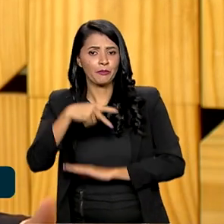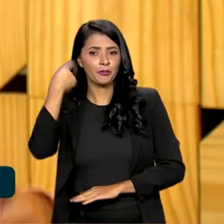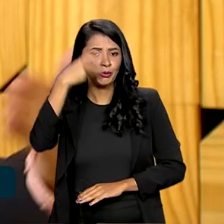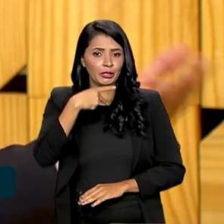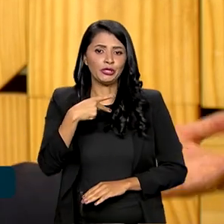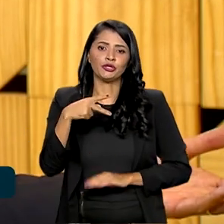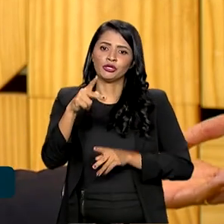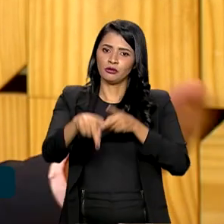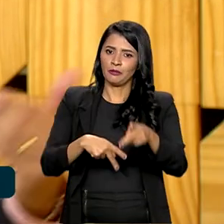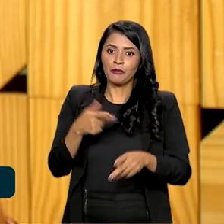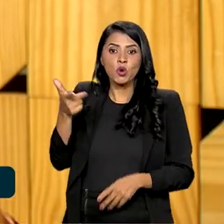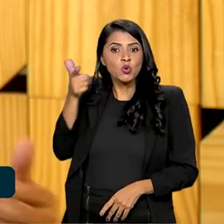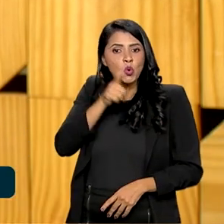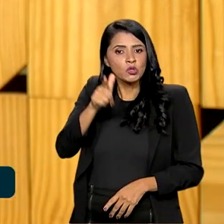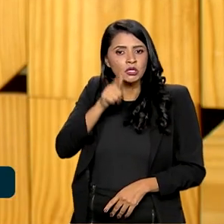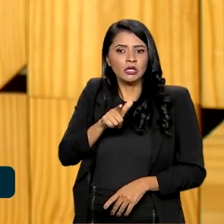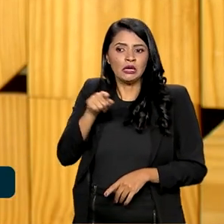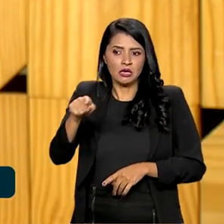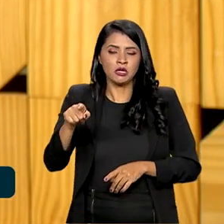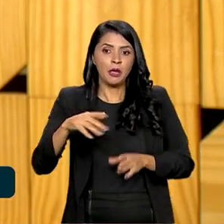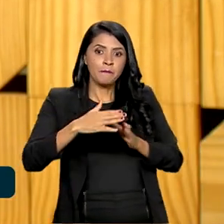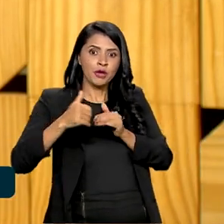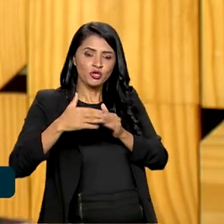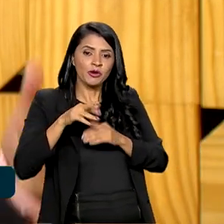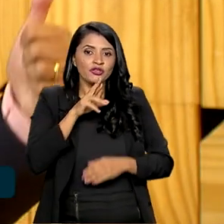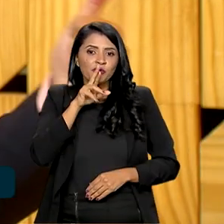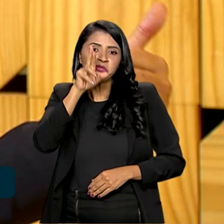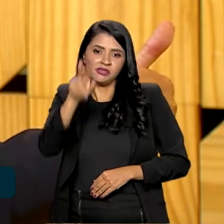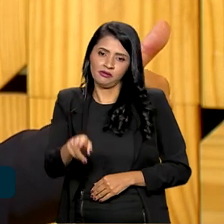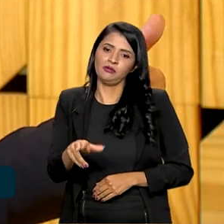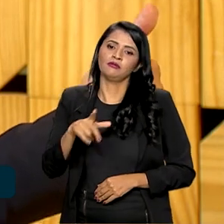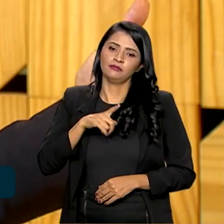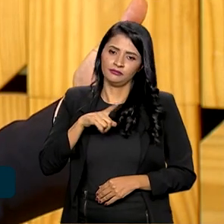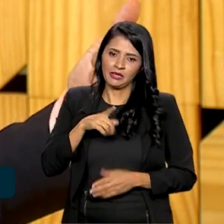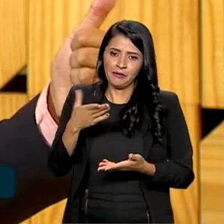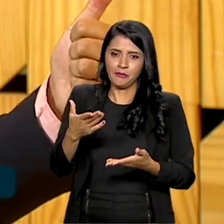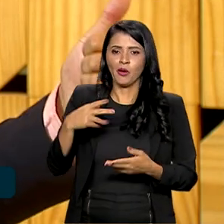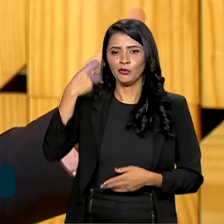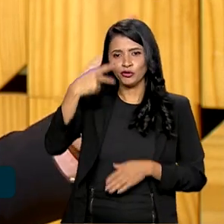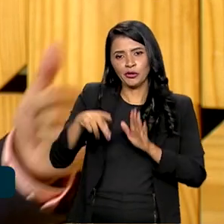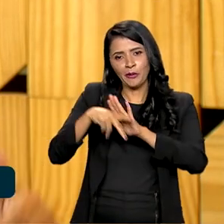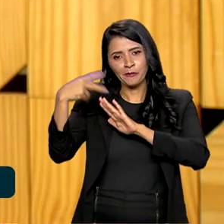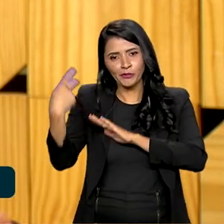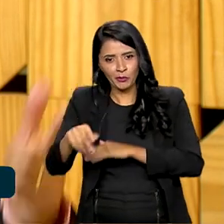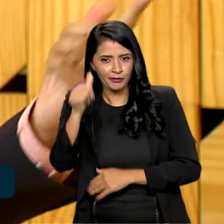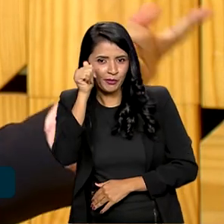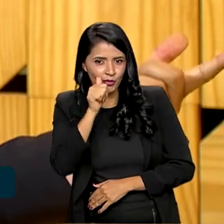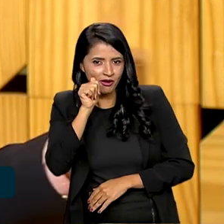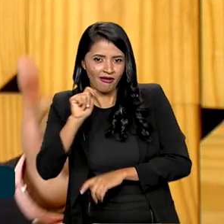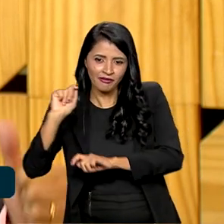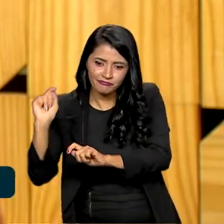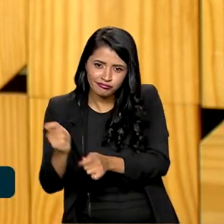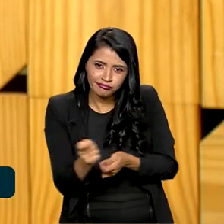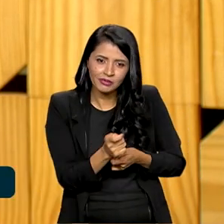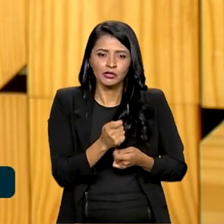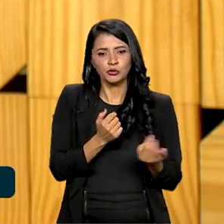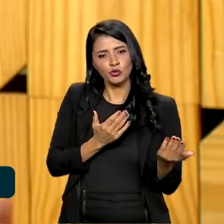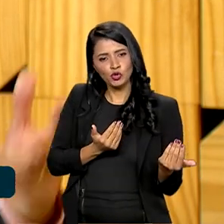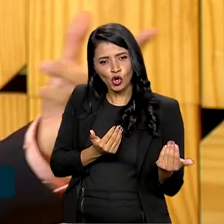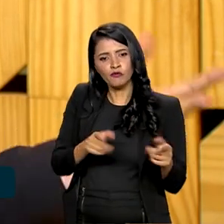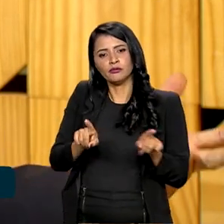conta e responder uma reivindicação histórica desse cúmulo social, para uma política específica para as mulheres pescadoras, para os jovens